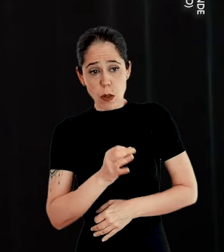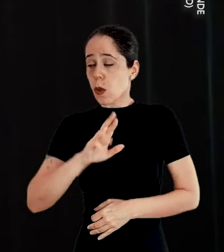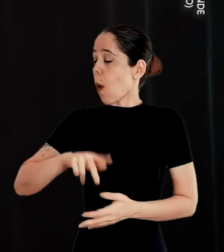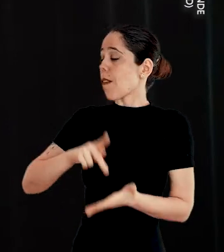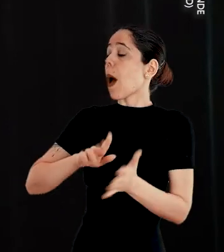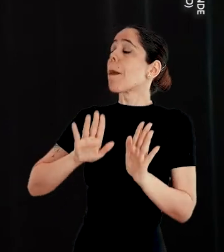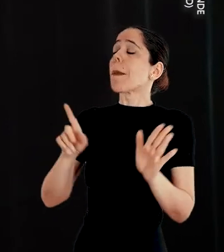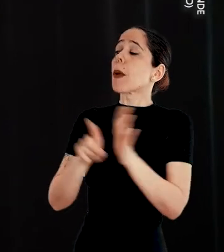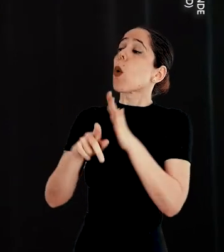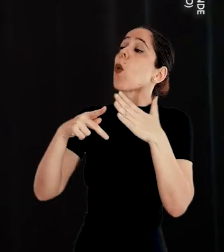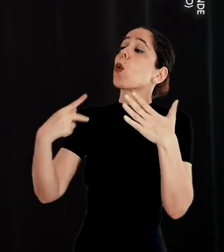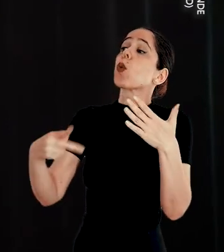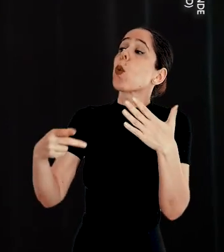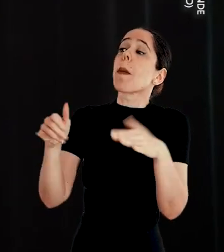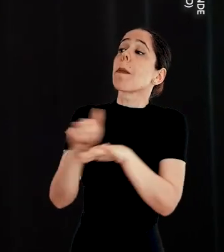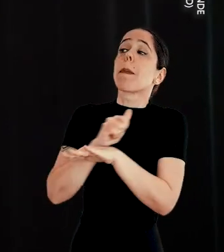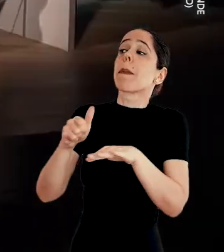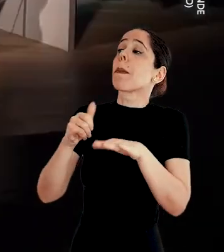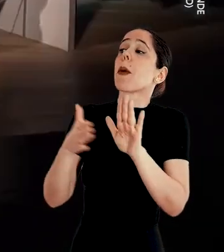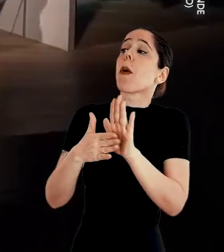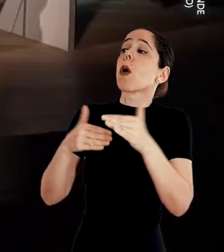verdade. Mas qual a sua alternativa, candidato?